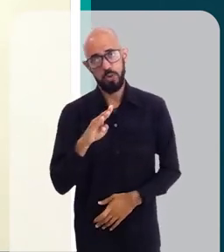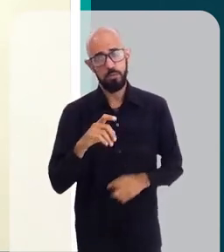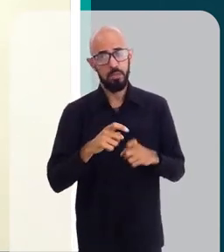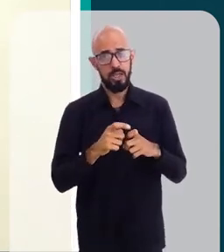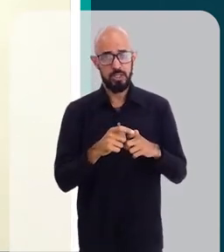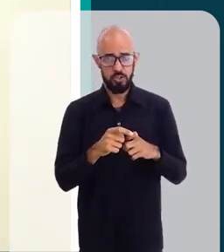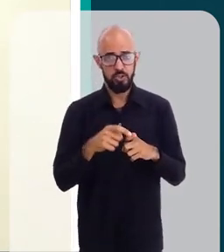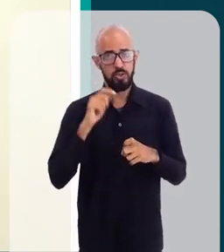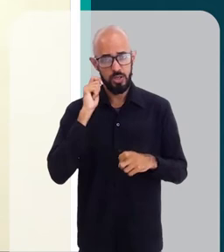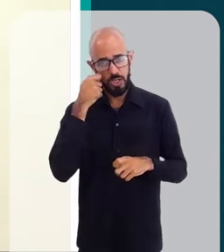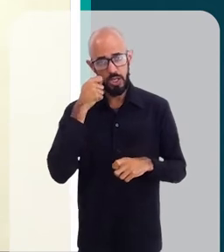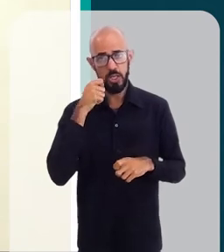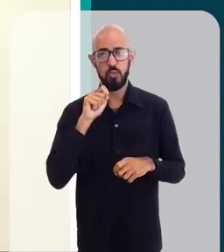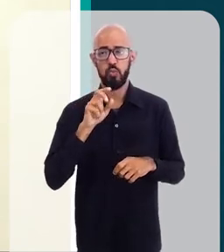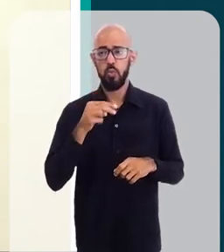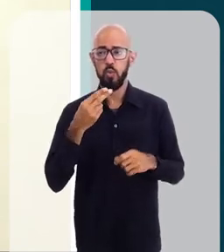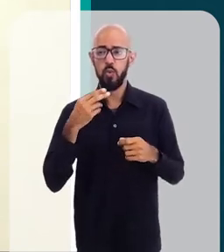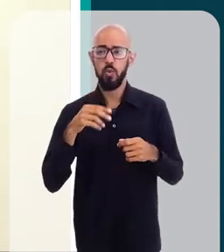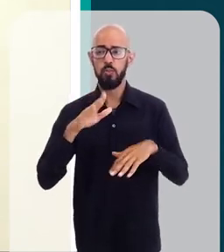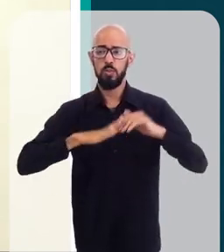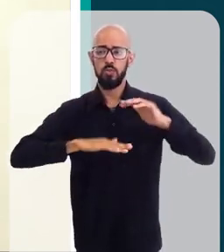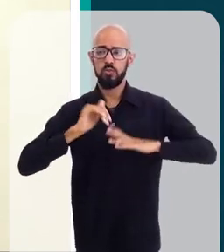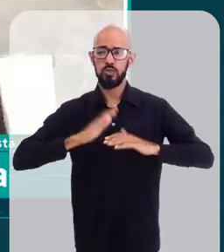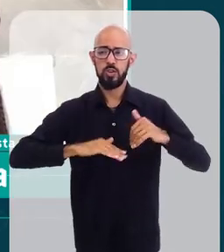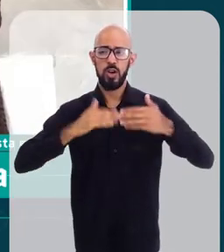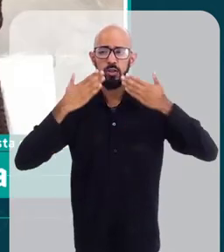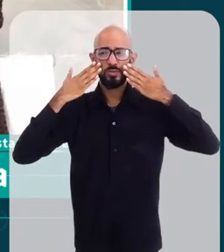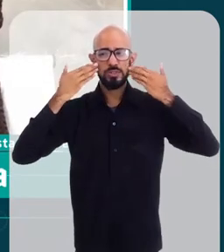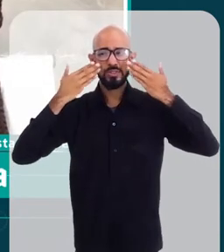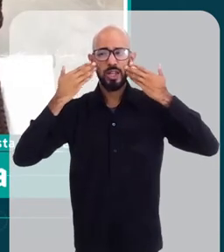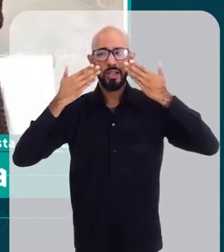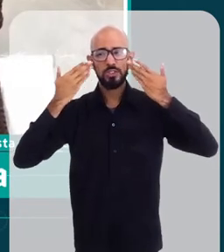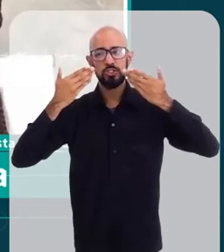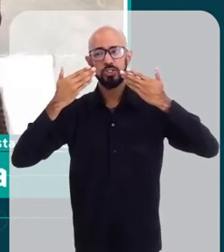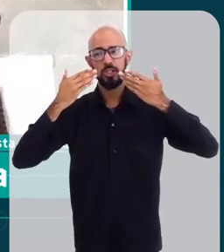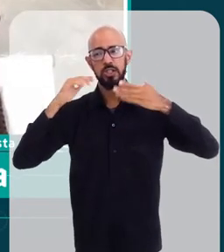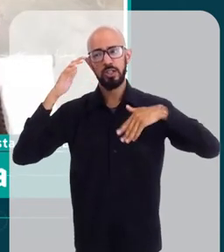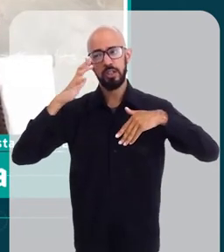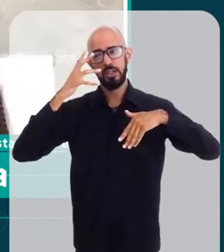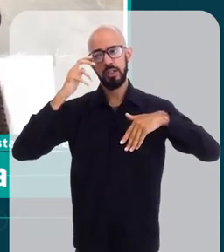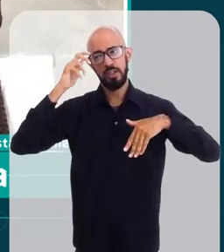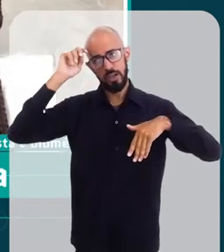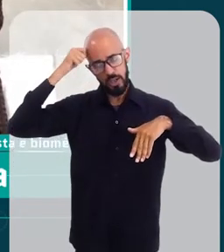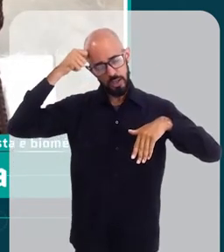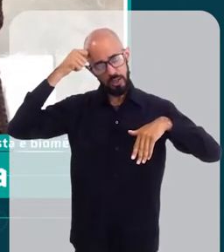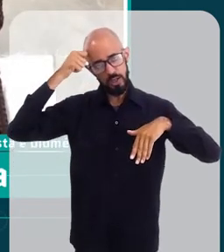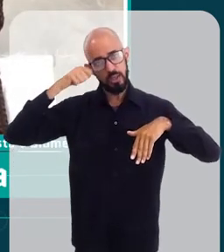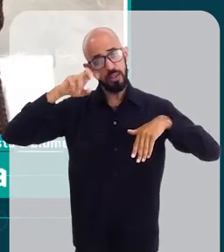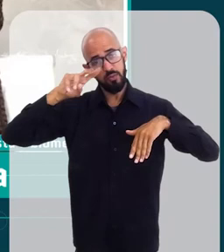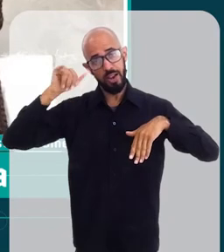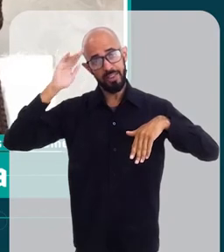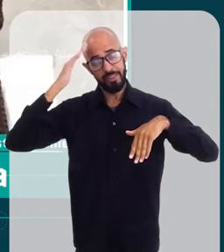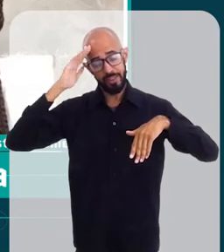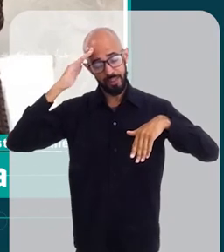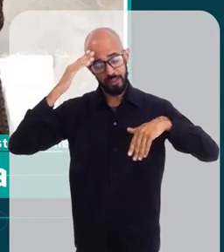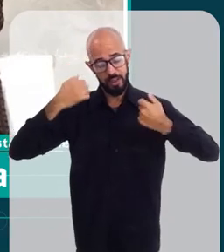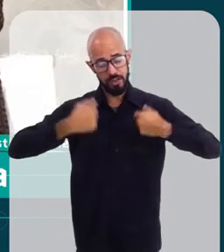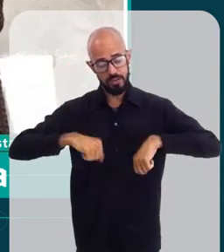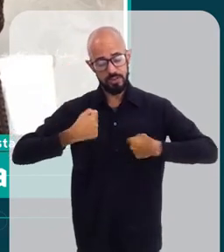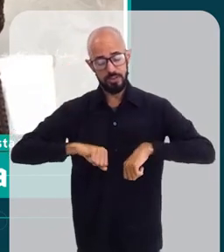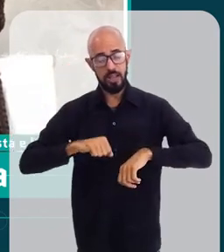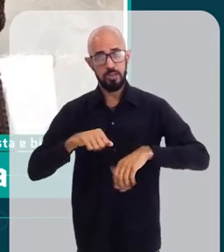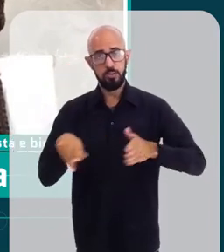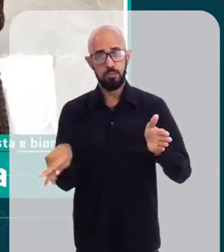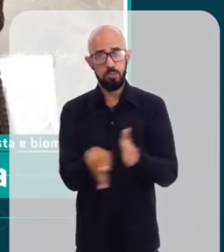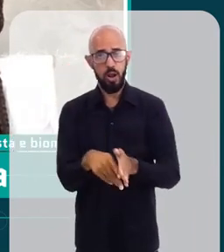a biomédica negra, a esteticista negra, que vá tratar e compreender as suas questões